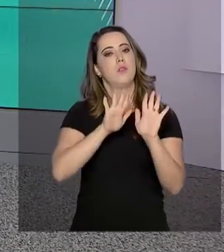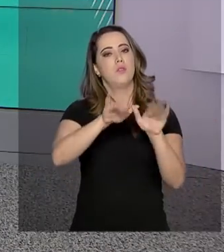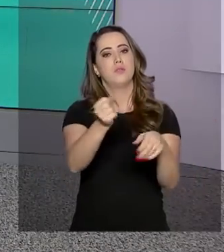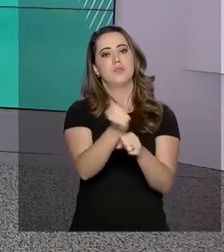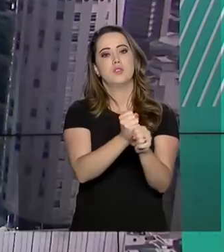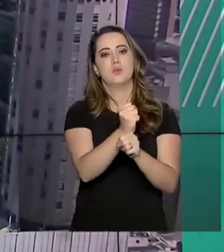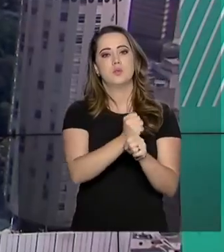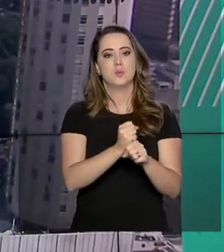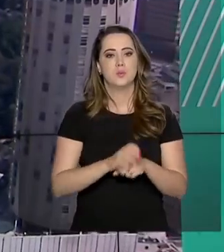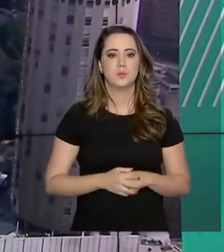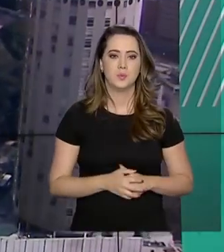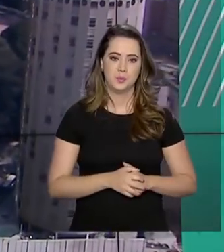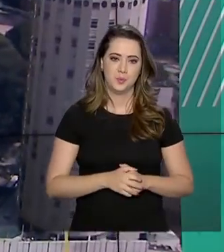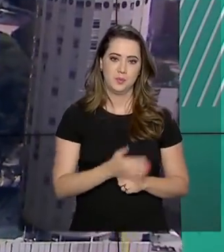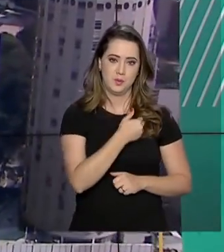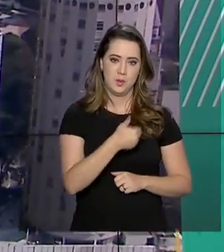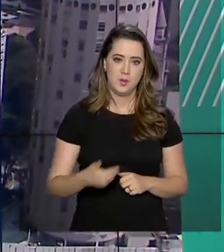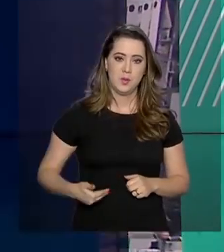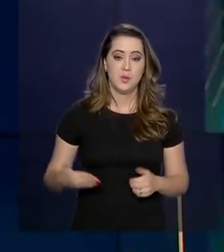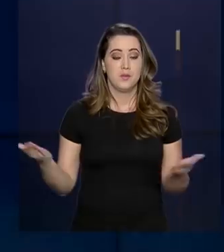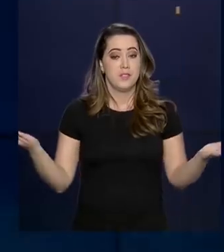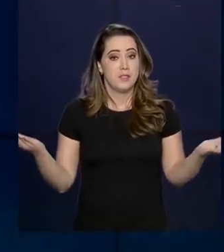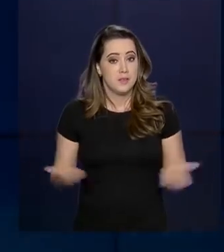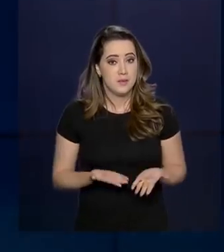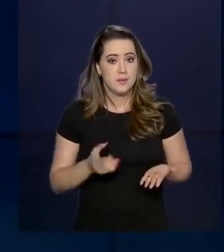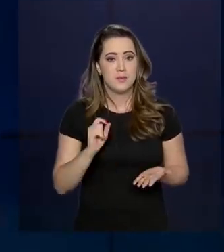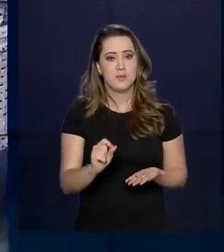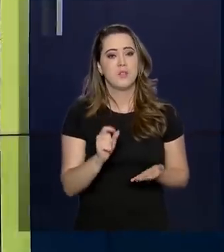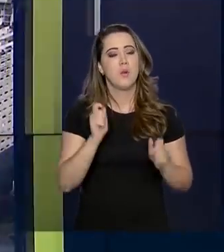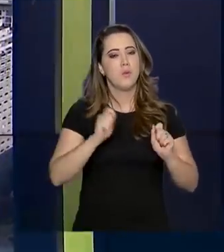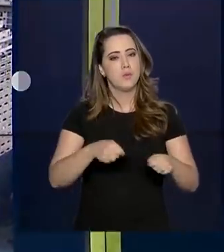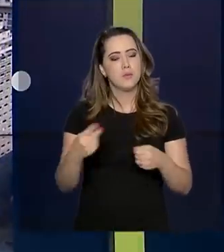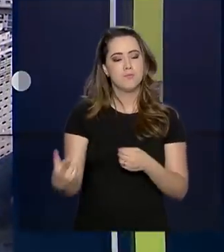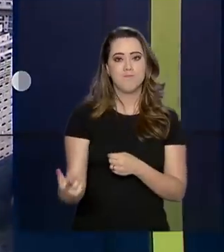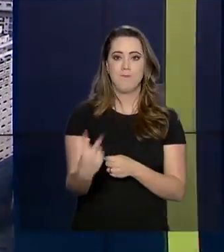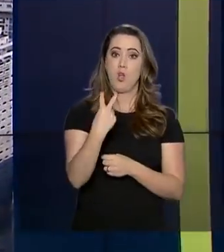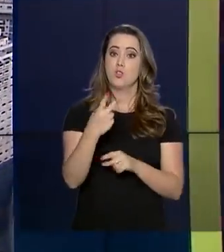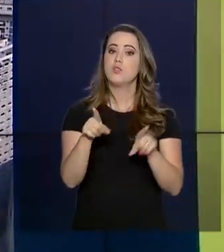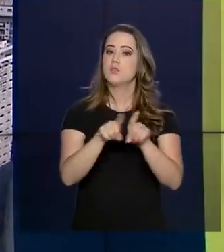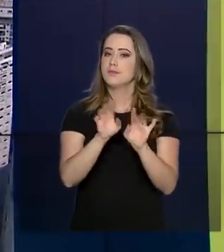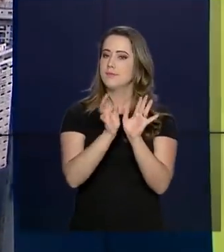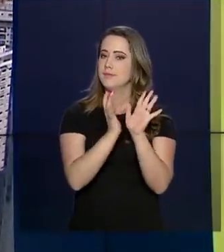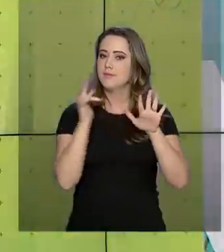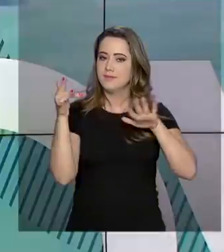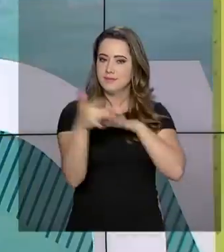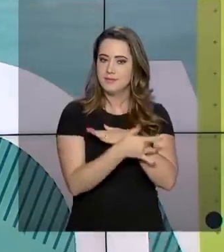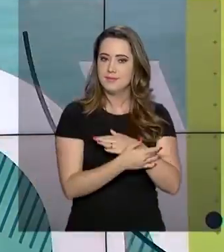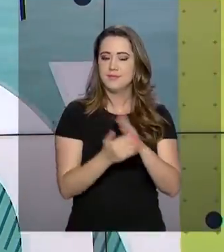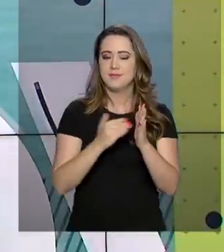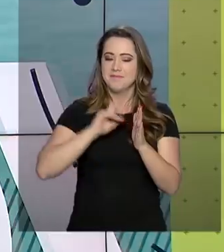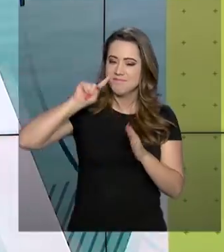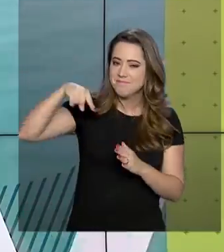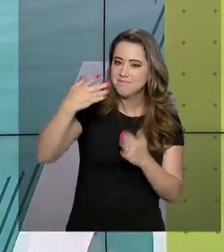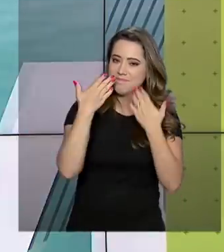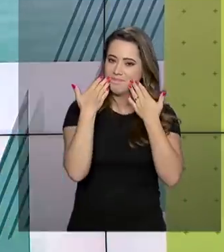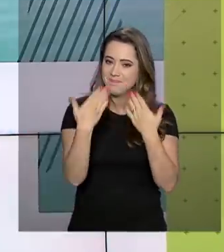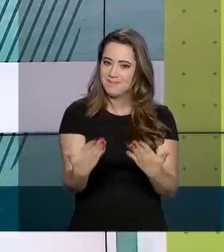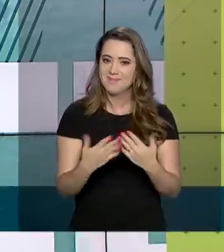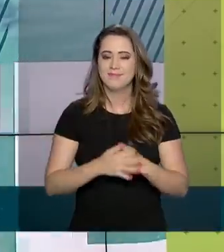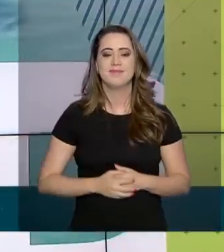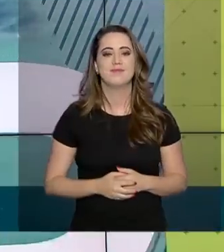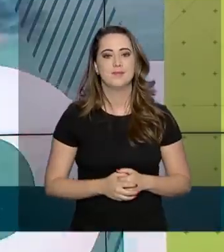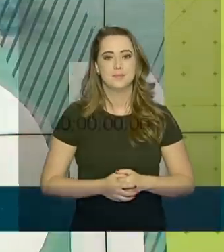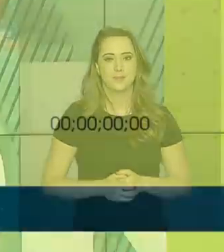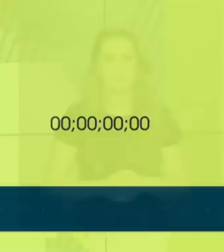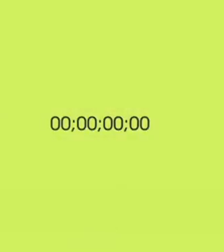ano. O governo agora fica por aqui. Você pode nos acompanhar também pelas redes sociais. Até a próxima edição.